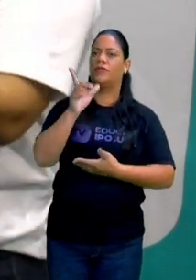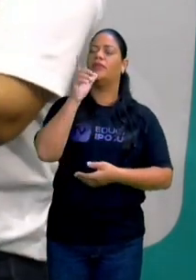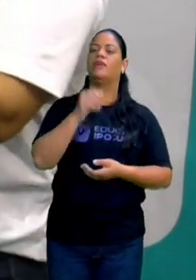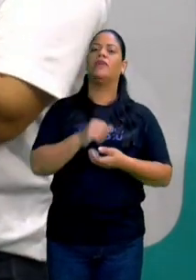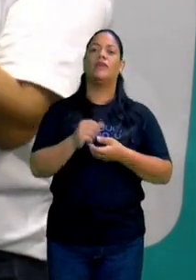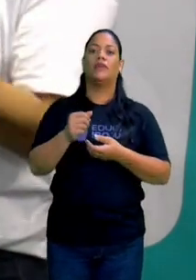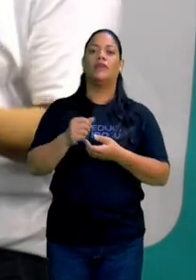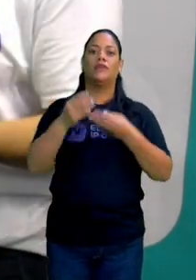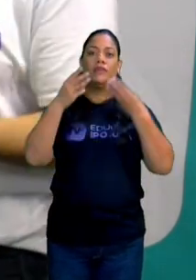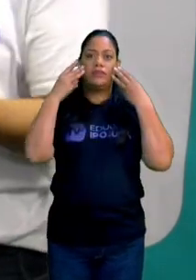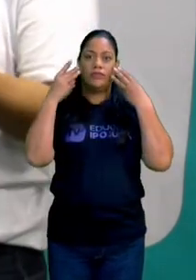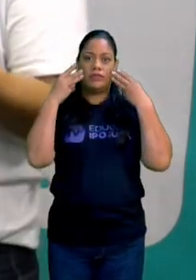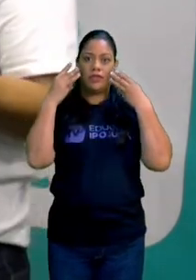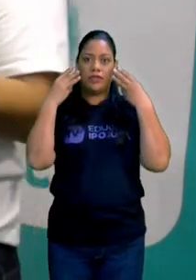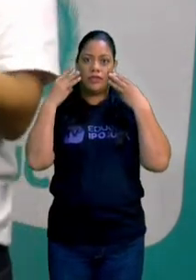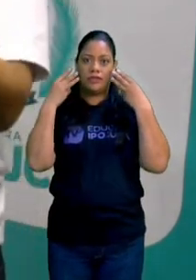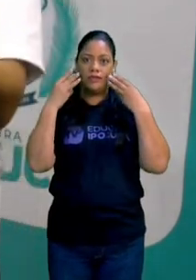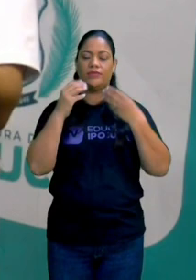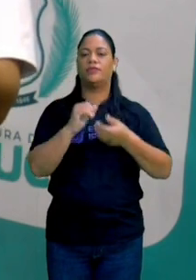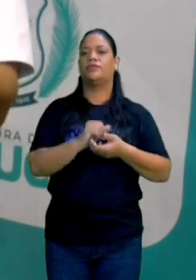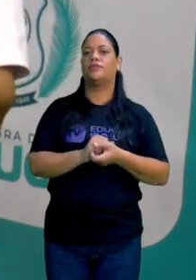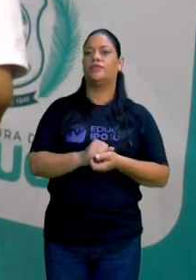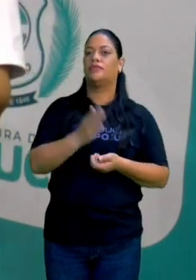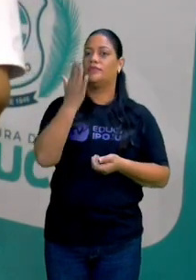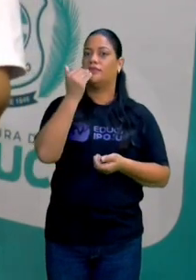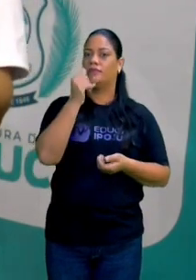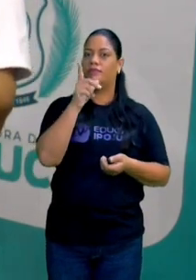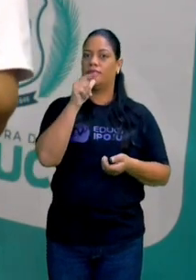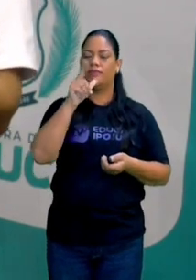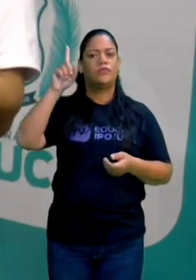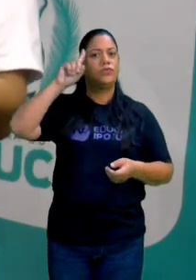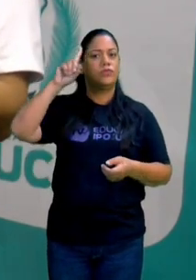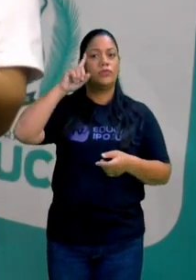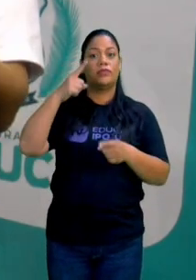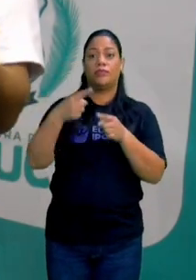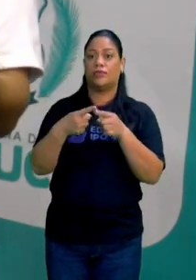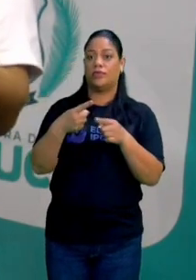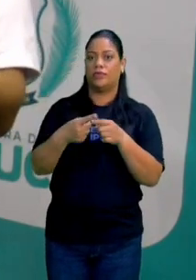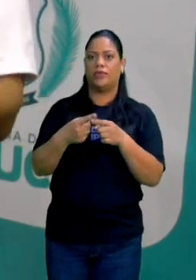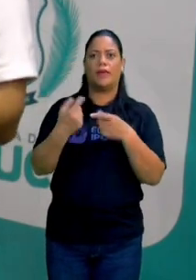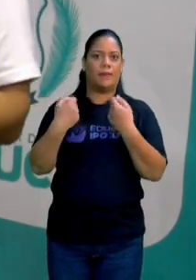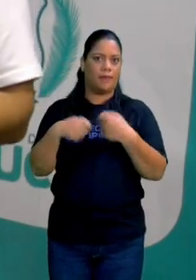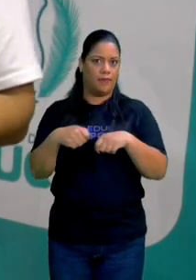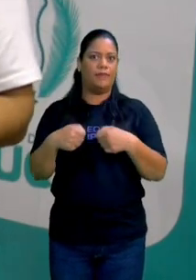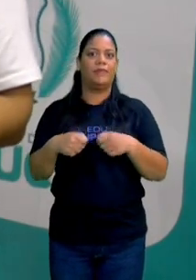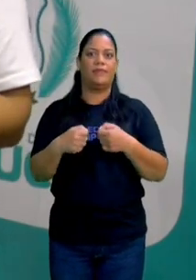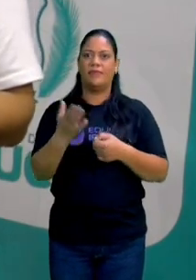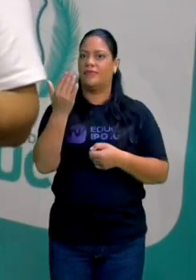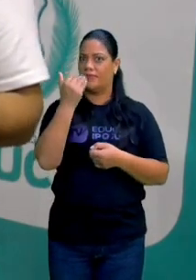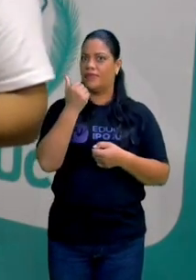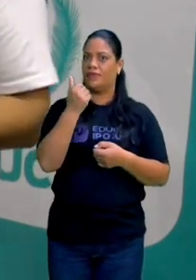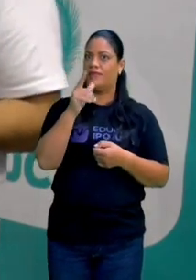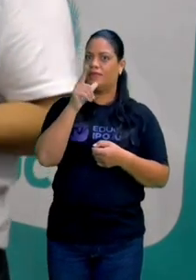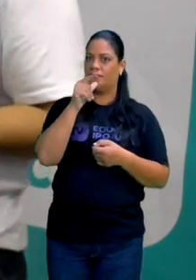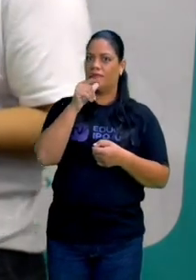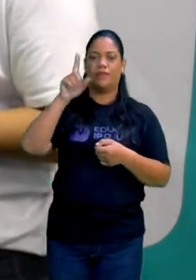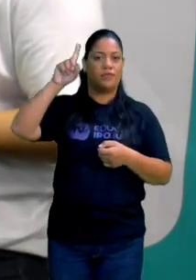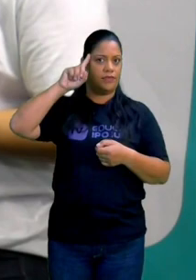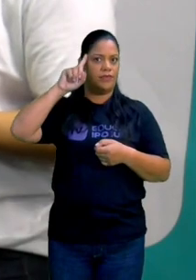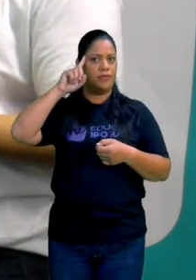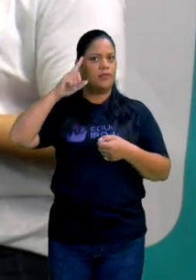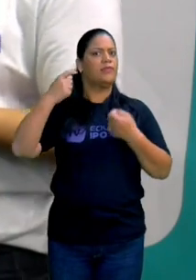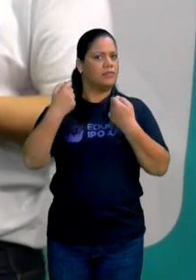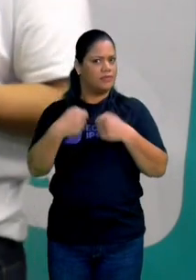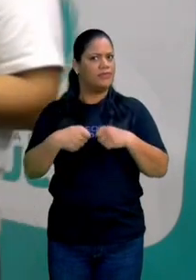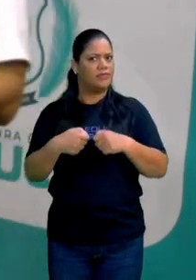todo dia. Por quê? É necessário que o gato se alimente e beba água todos os dias.